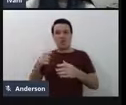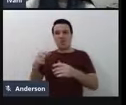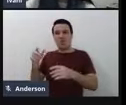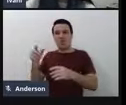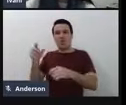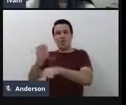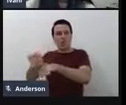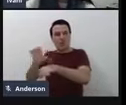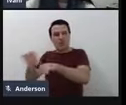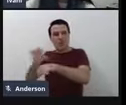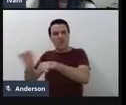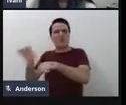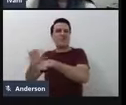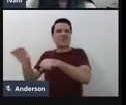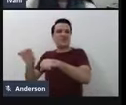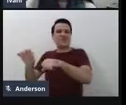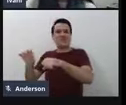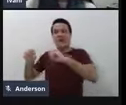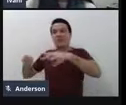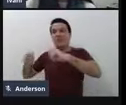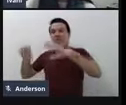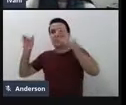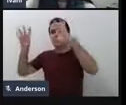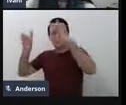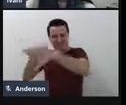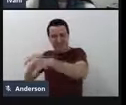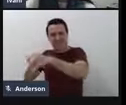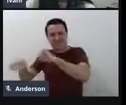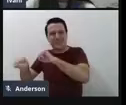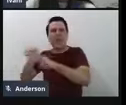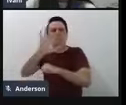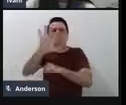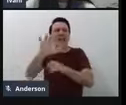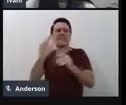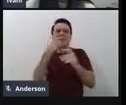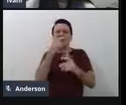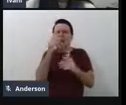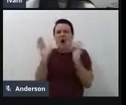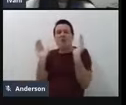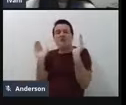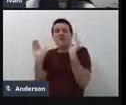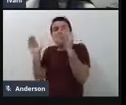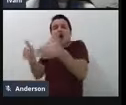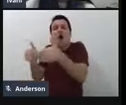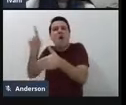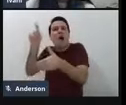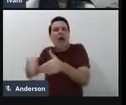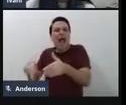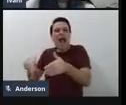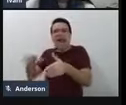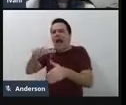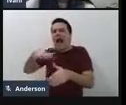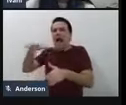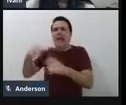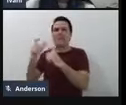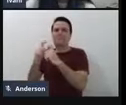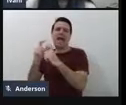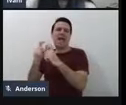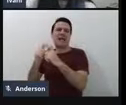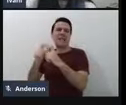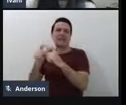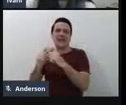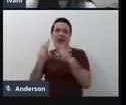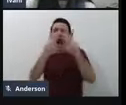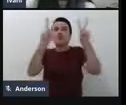plena em educação especial, mas com viés bastante clínico, onde as questões da tecnologia assistiva não estavam presentes, né.